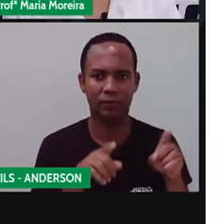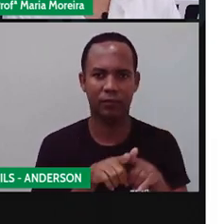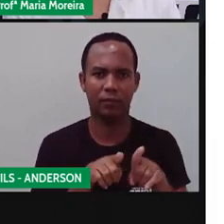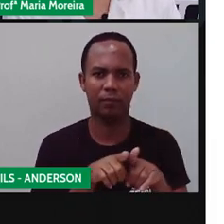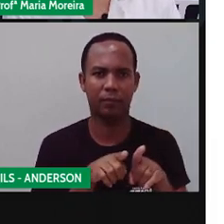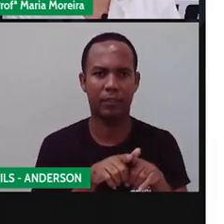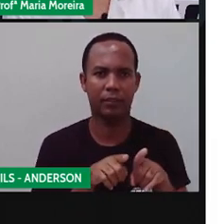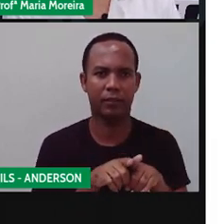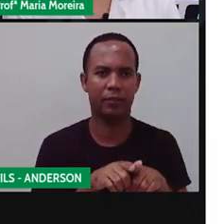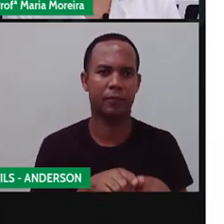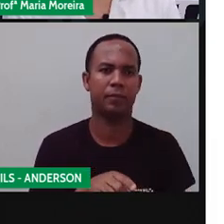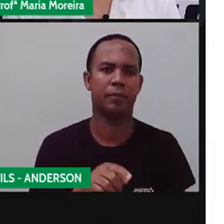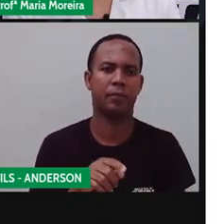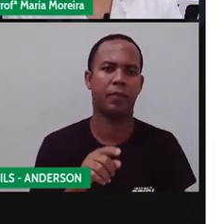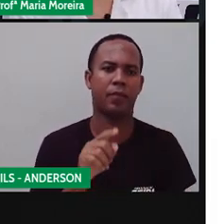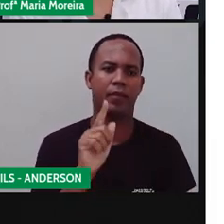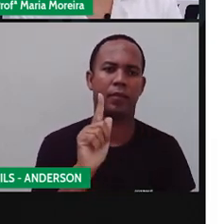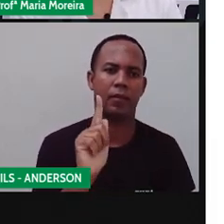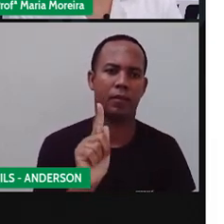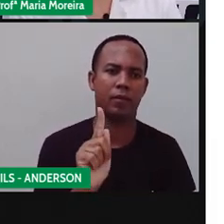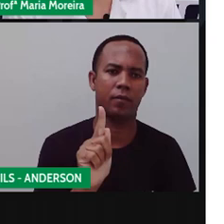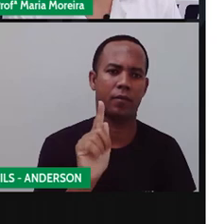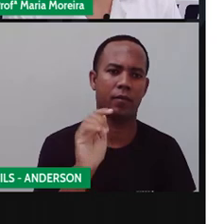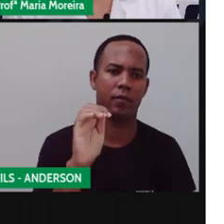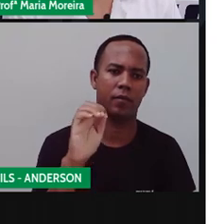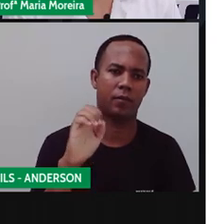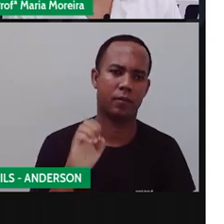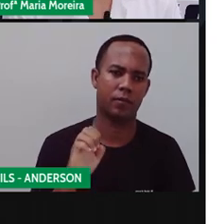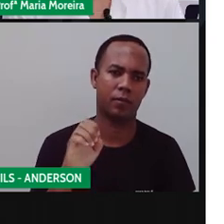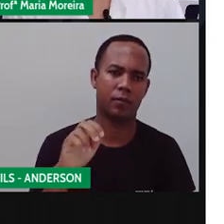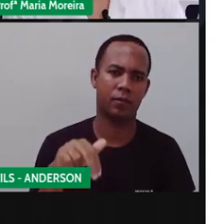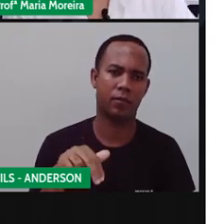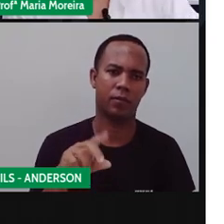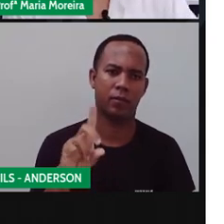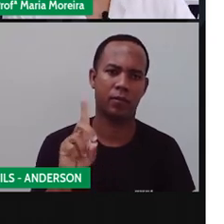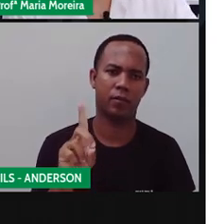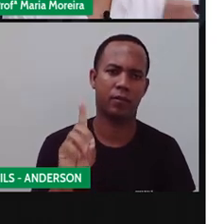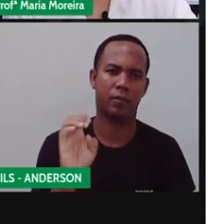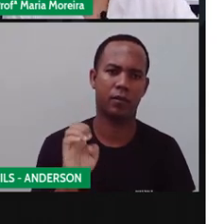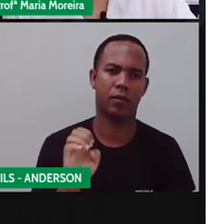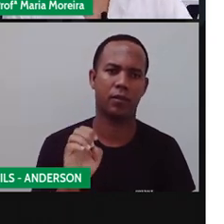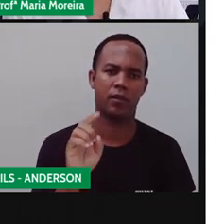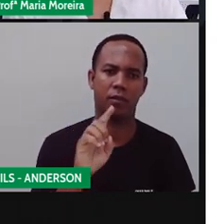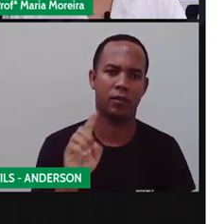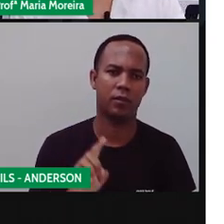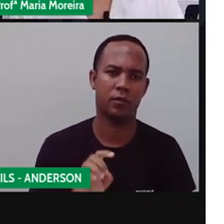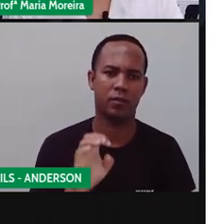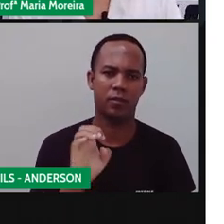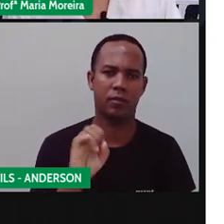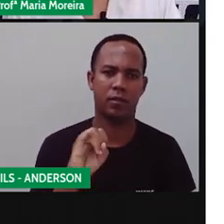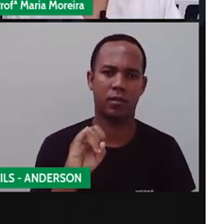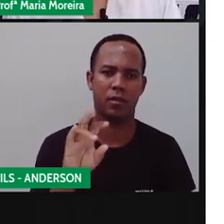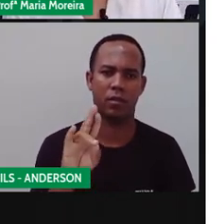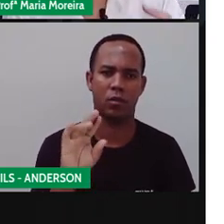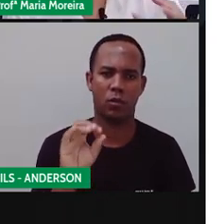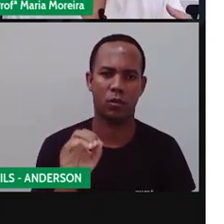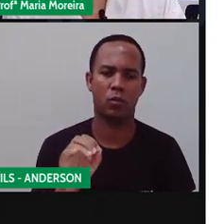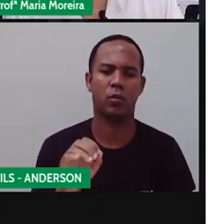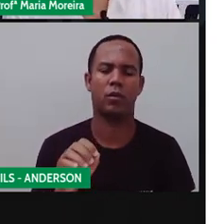dendeseiro, que a Pró falou aqui do dendê também em uma aula passada, que o dendê tem essa característica, né? Da